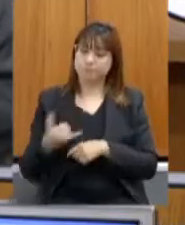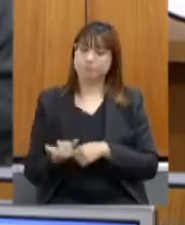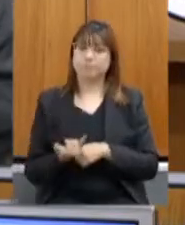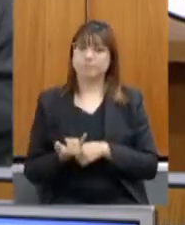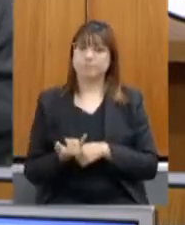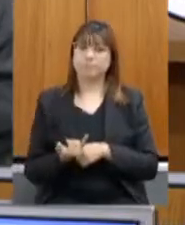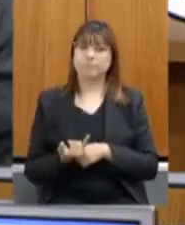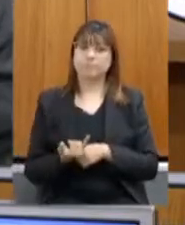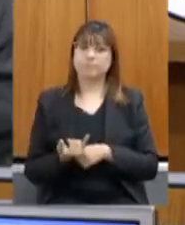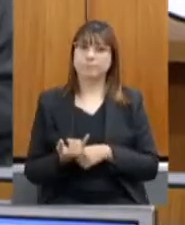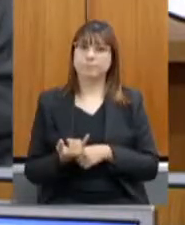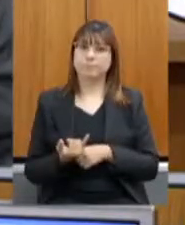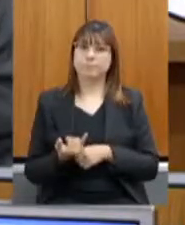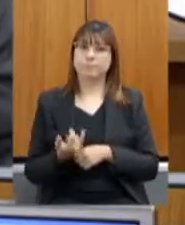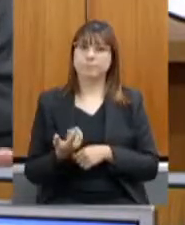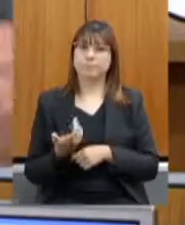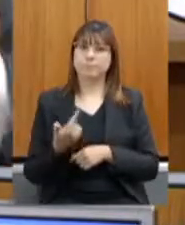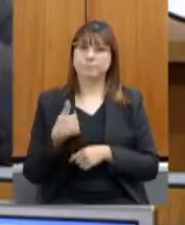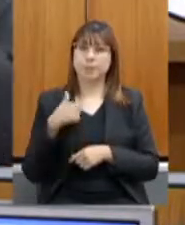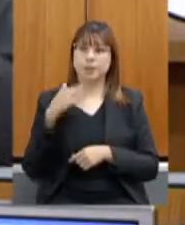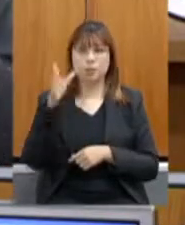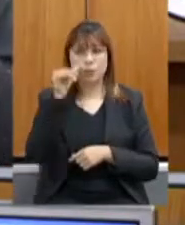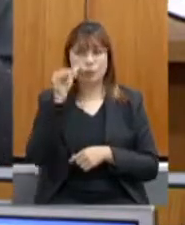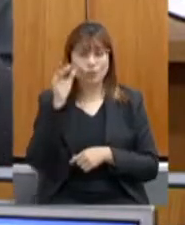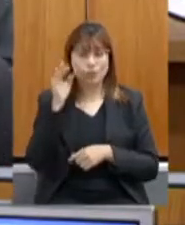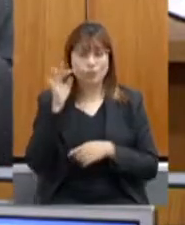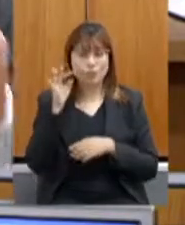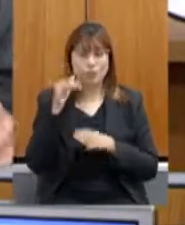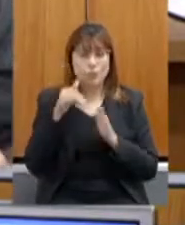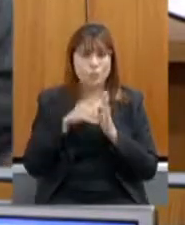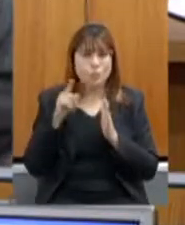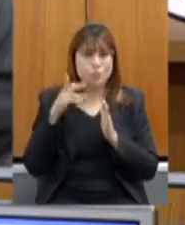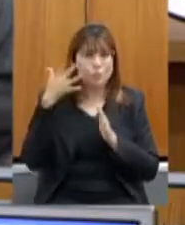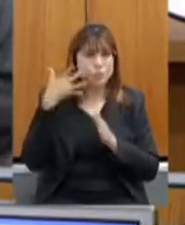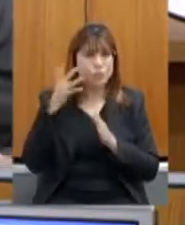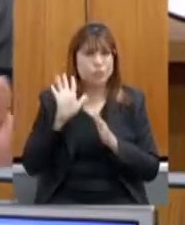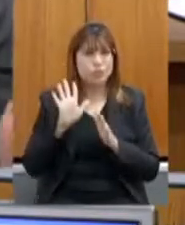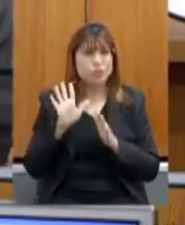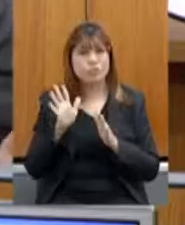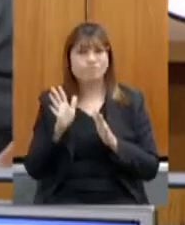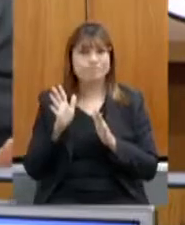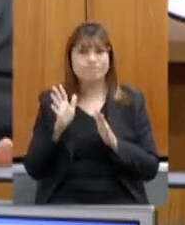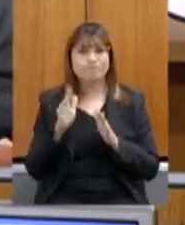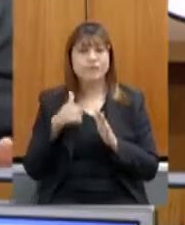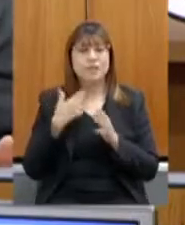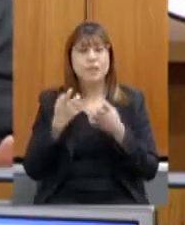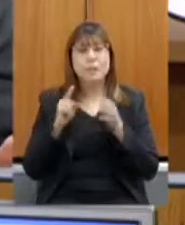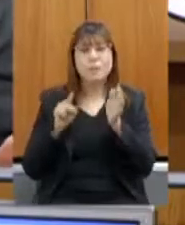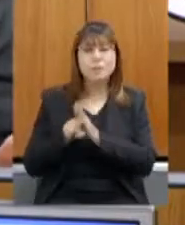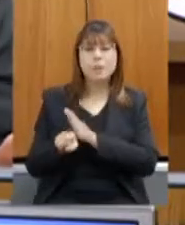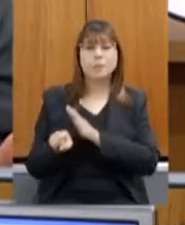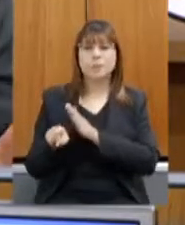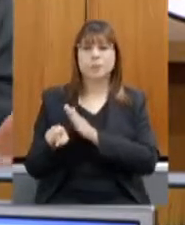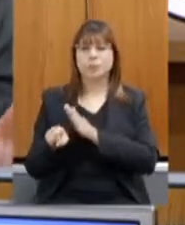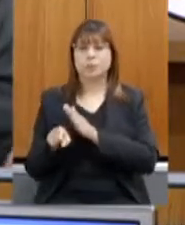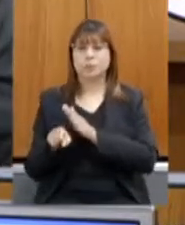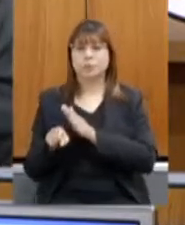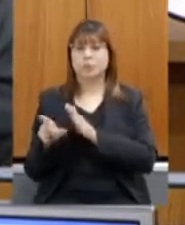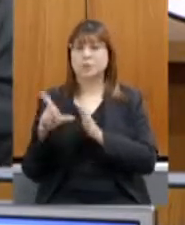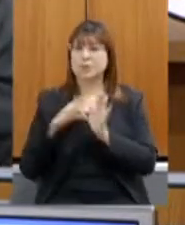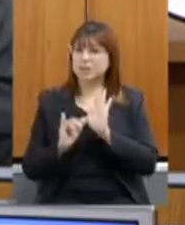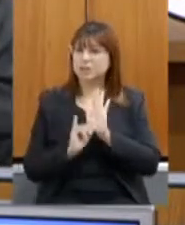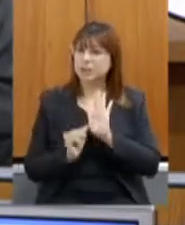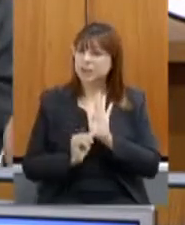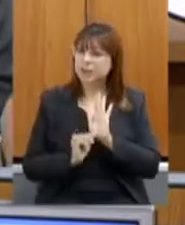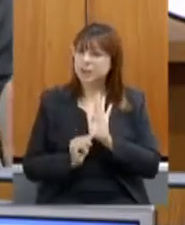não acompanhei toda a sua exposição inicial não sei se a senhora tratou disso queria perguntar se tem algum edital